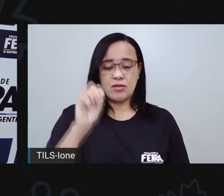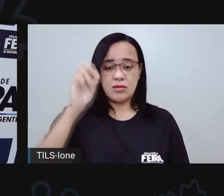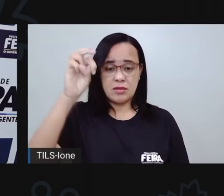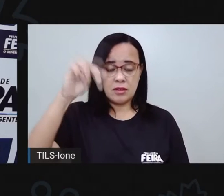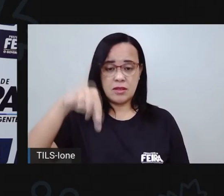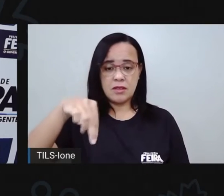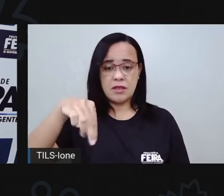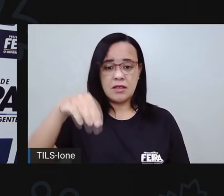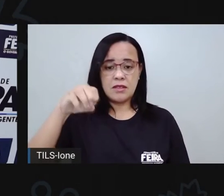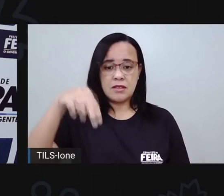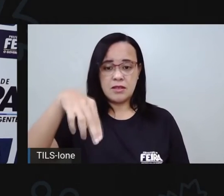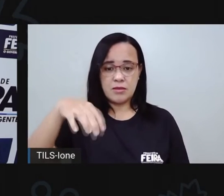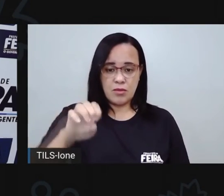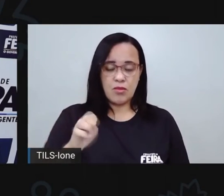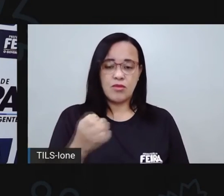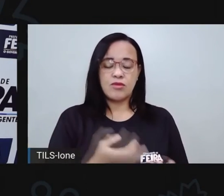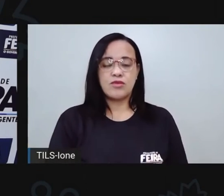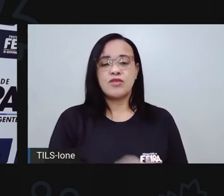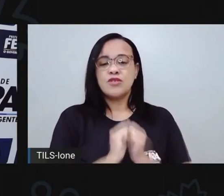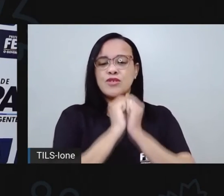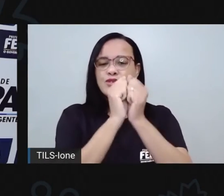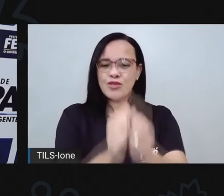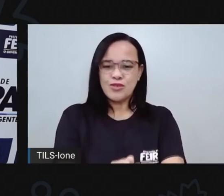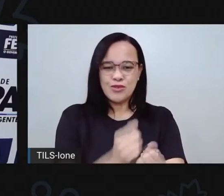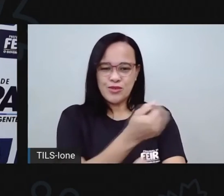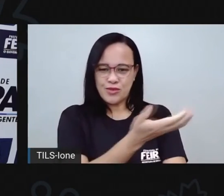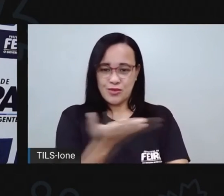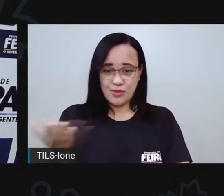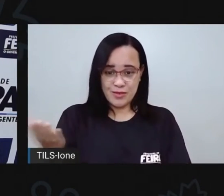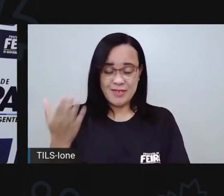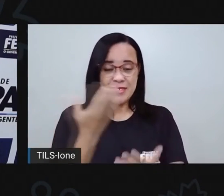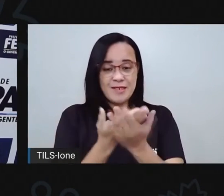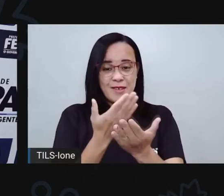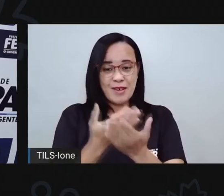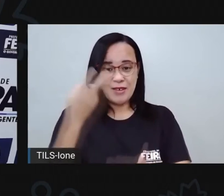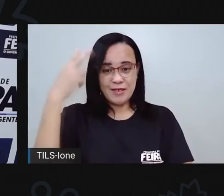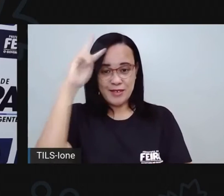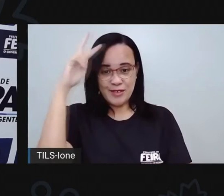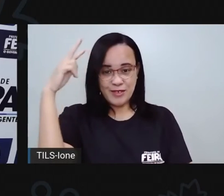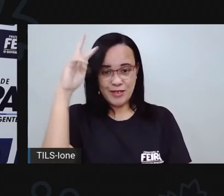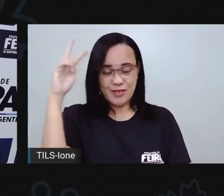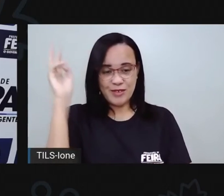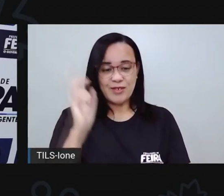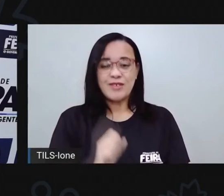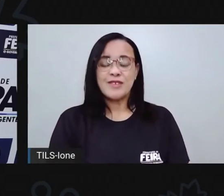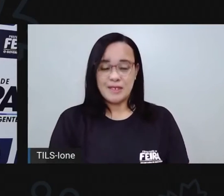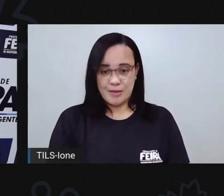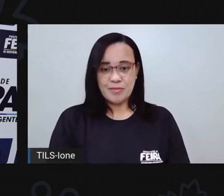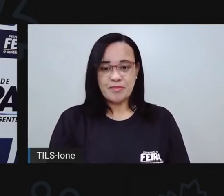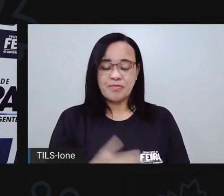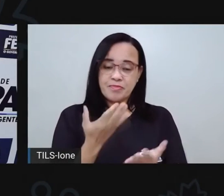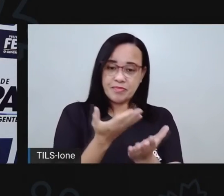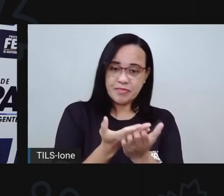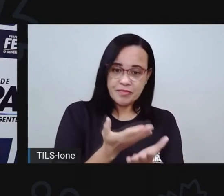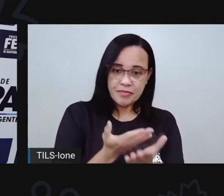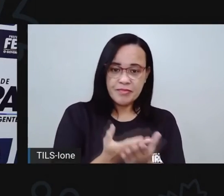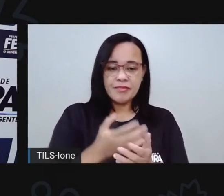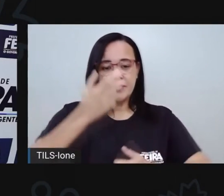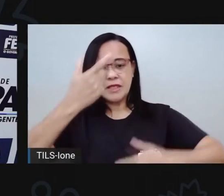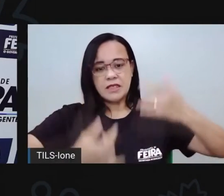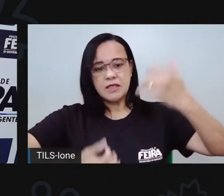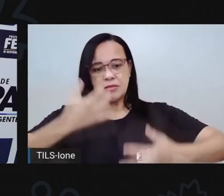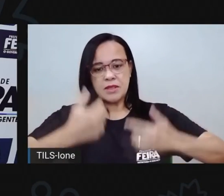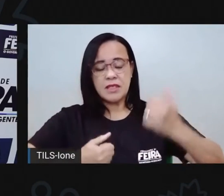vocês hoje em uma aula de história do Eixo Território e nessa aula a gente vai falar sobre o